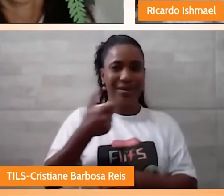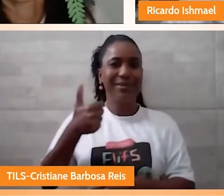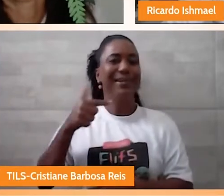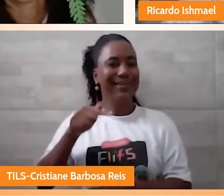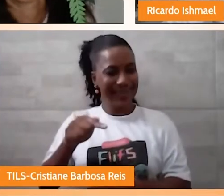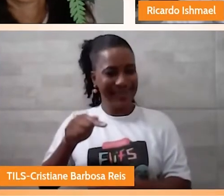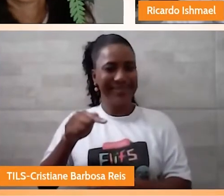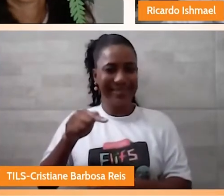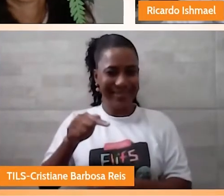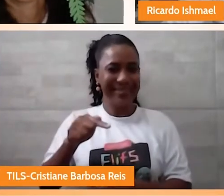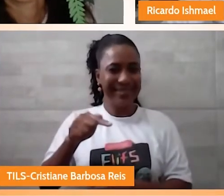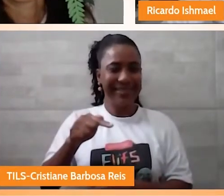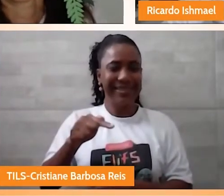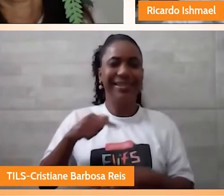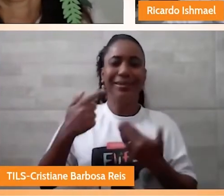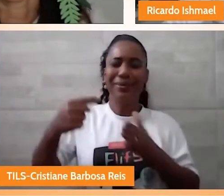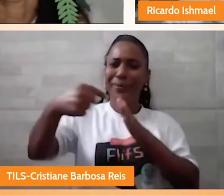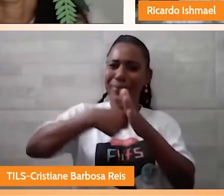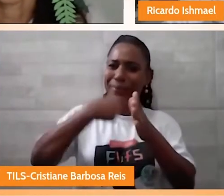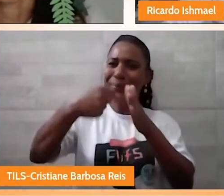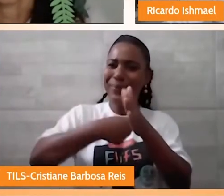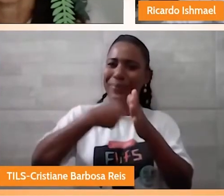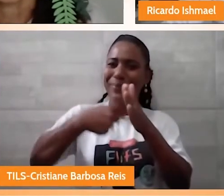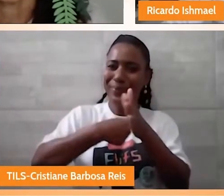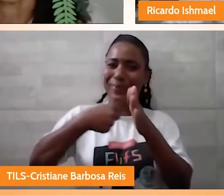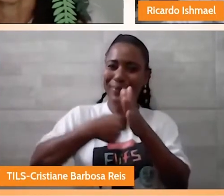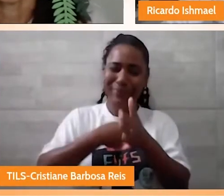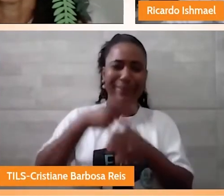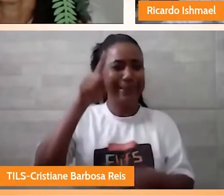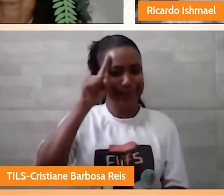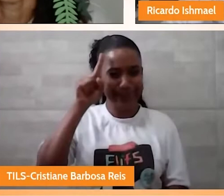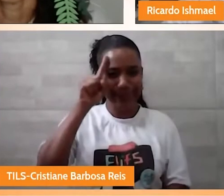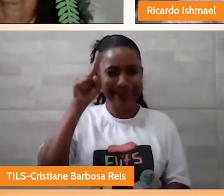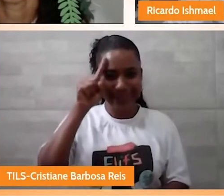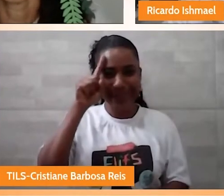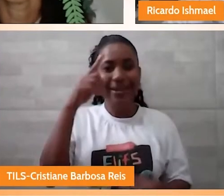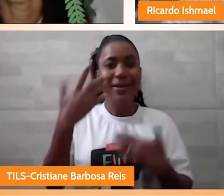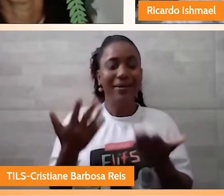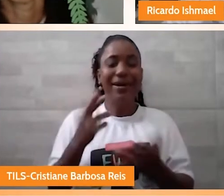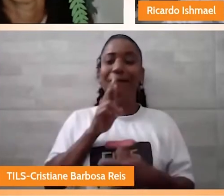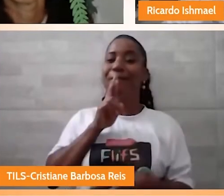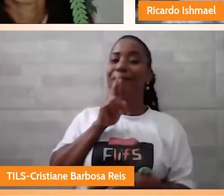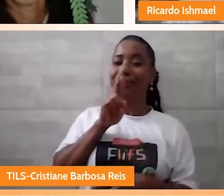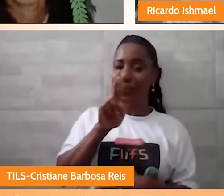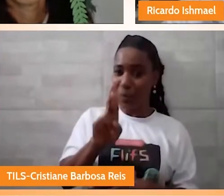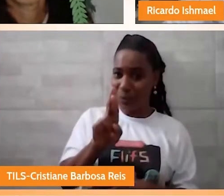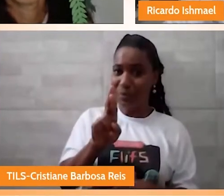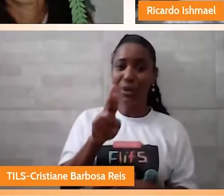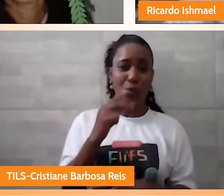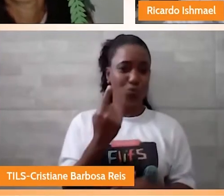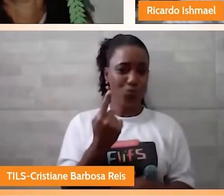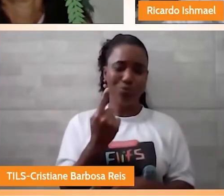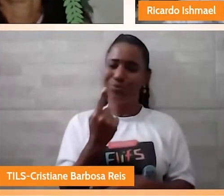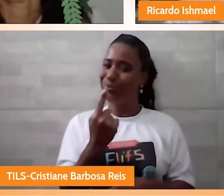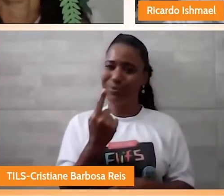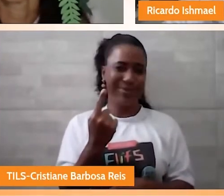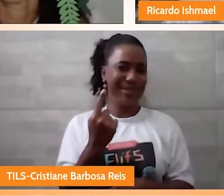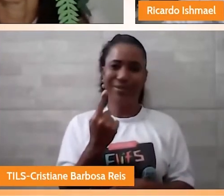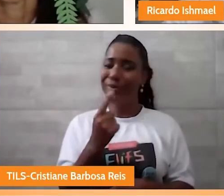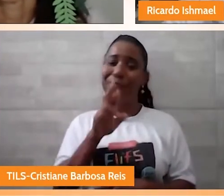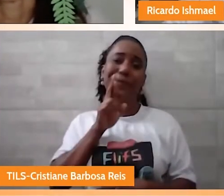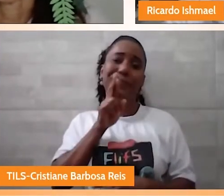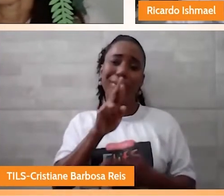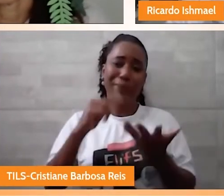todas, né? Em ser respondida, porque não há uma só resposta para ela. Na verdade, eu me torno um escritor a partir de toda a minha